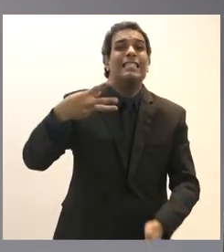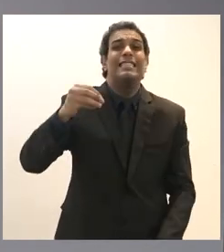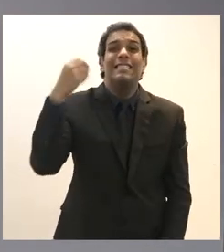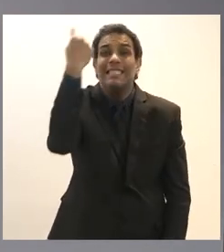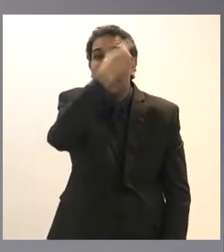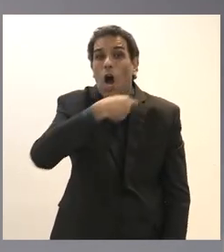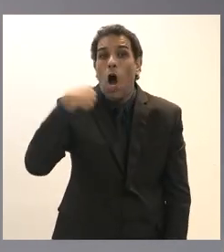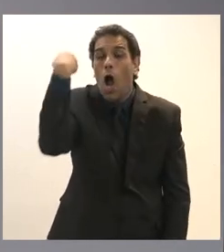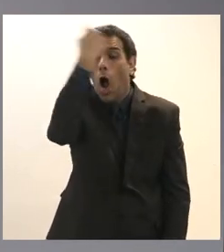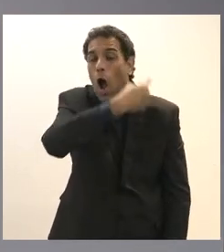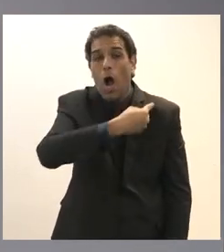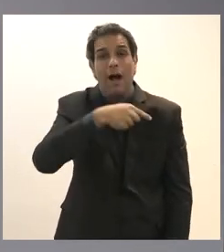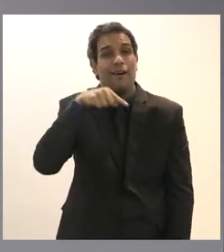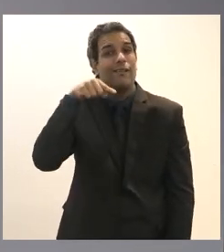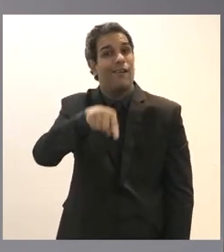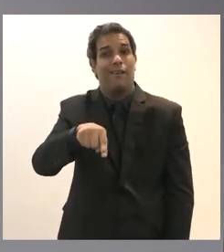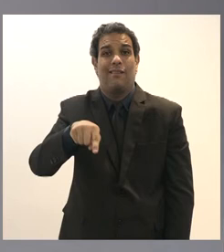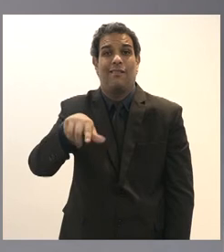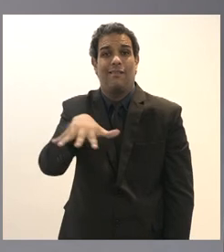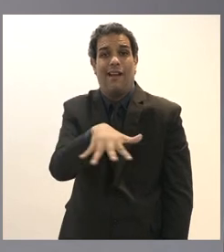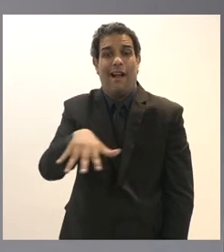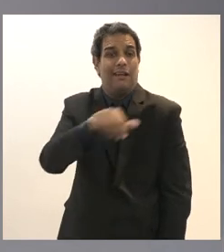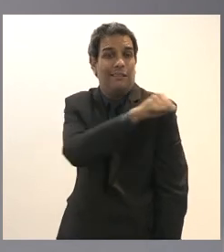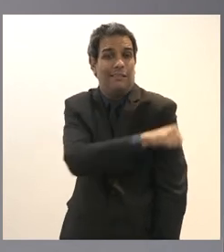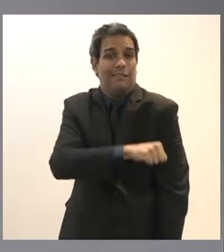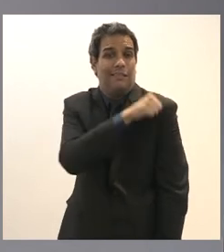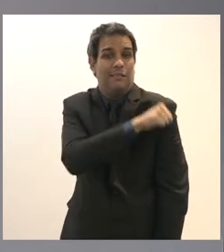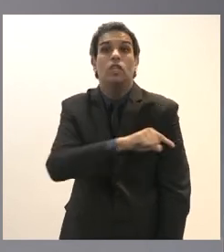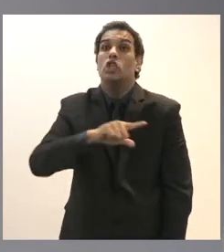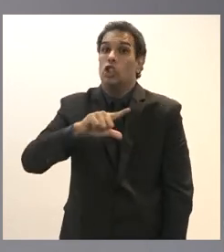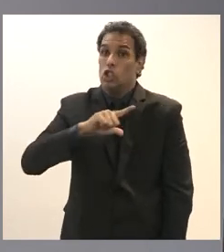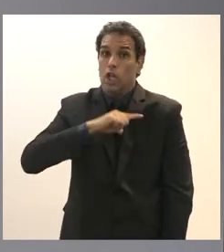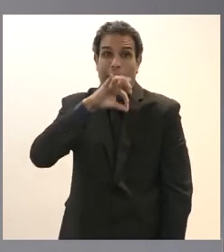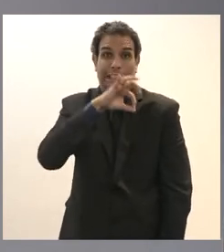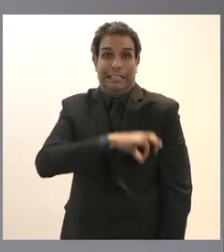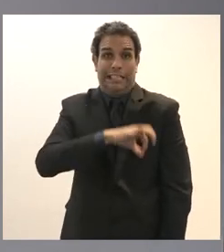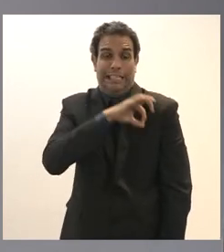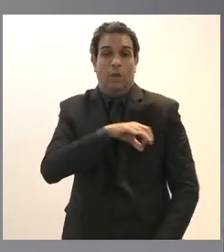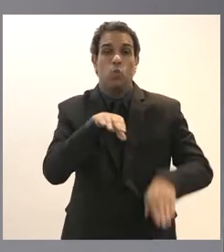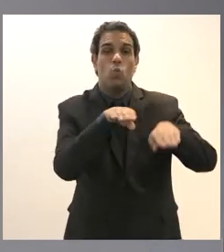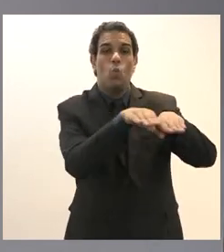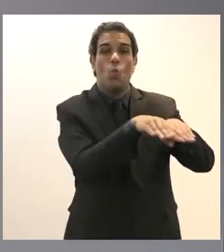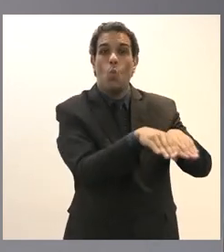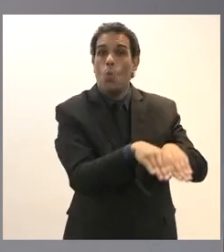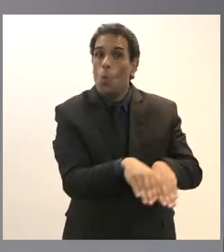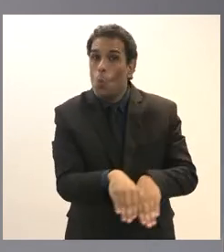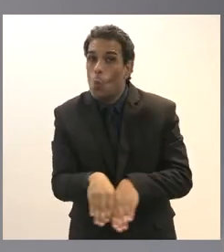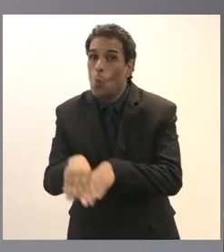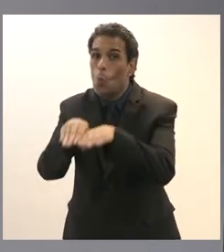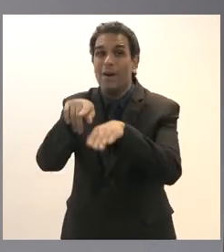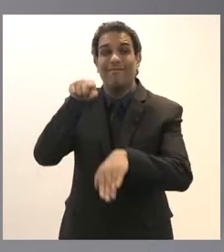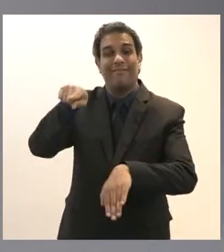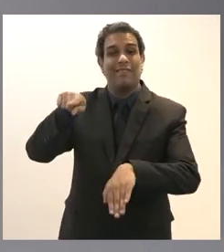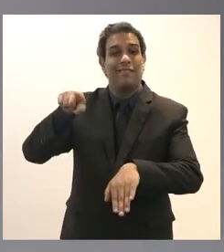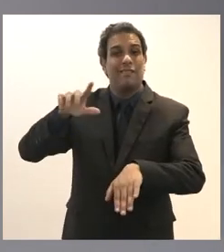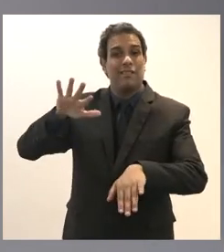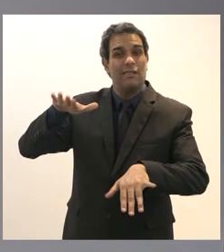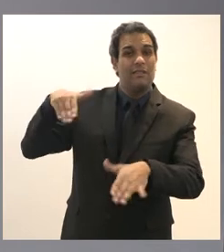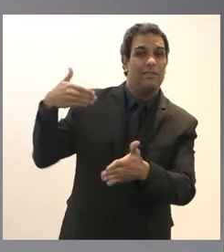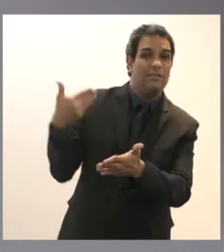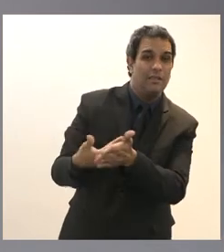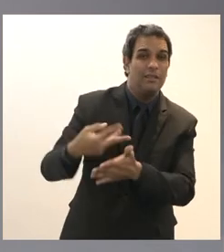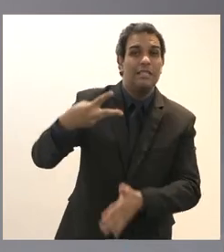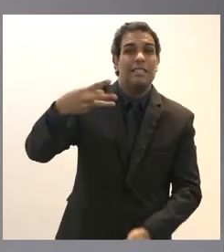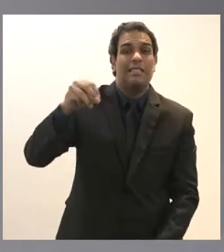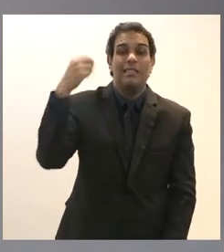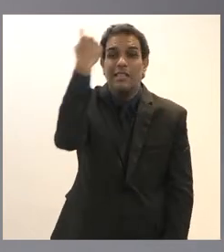é a luta da enfermagem piso piso nacional de salário e jornada de 30